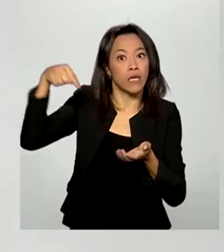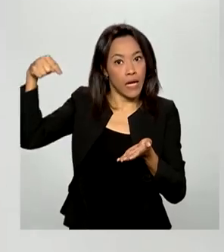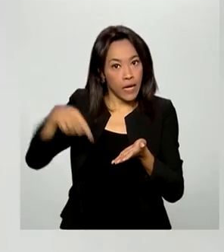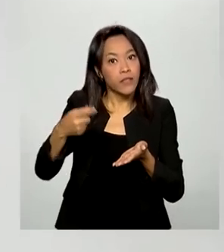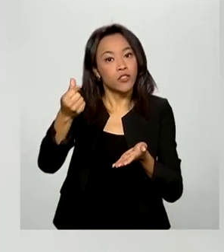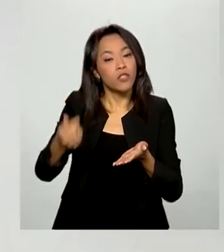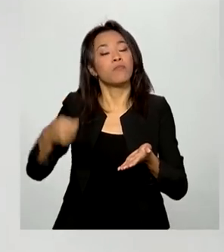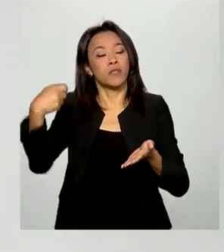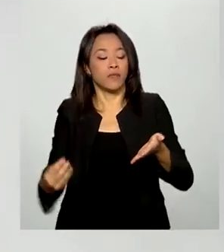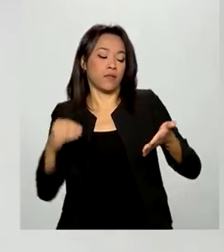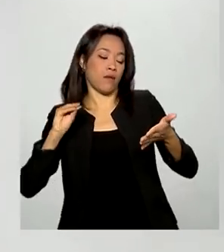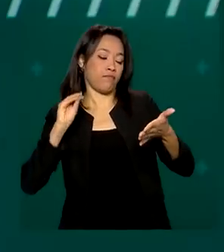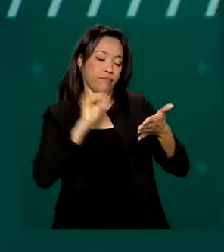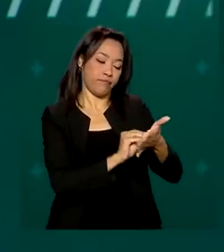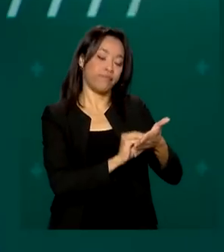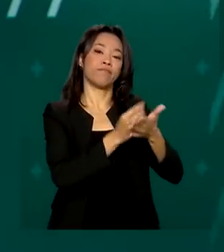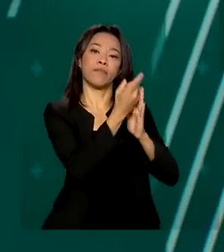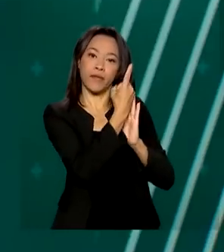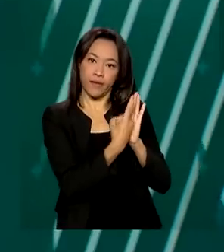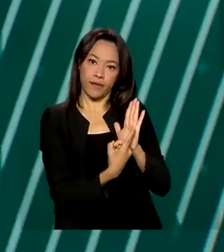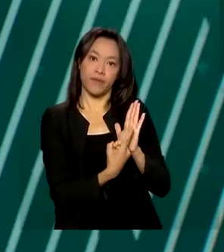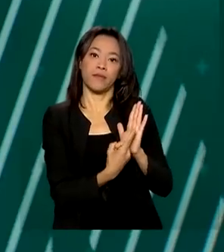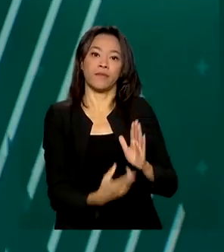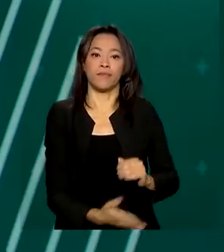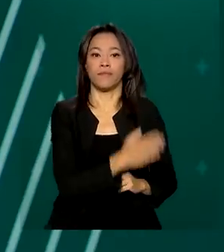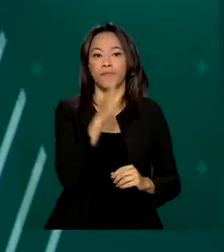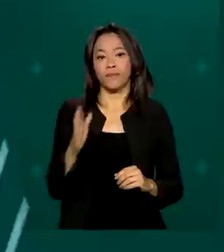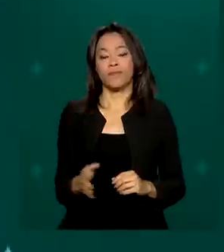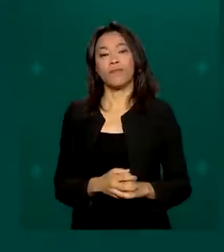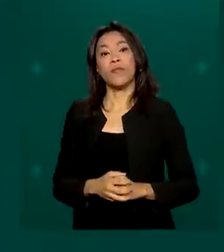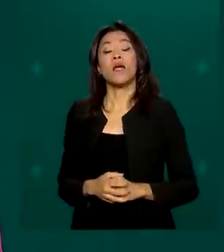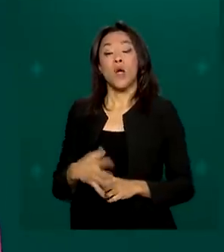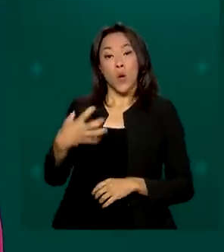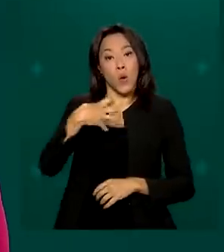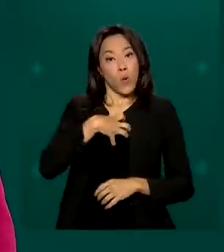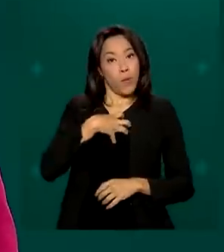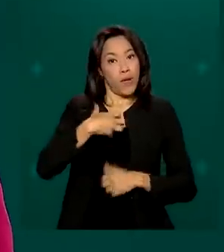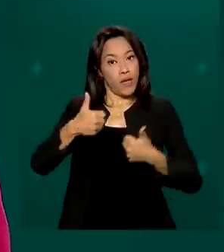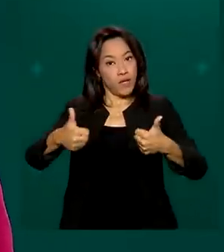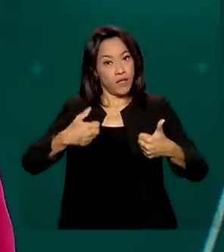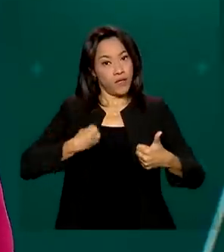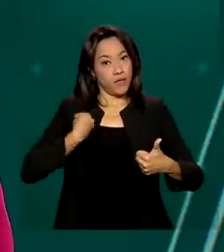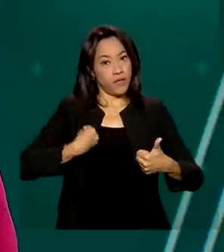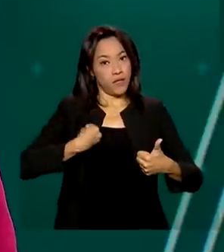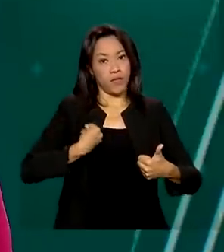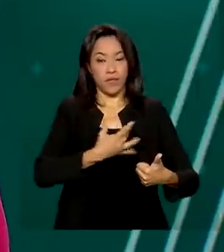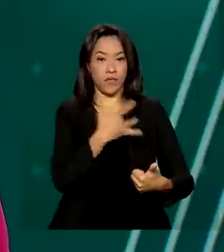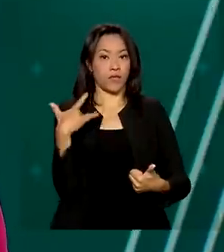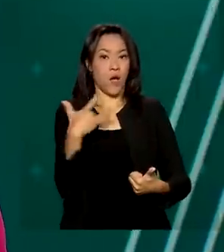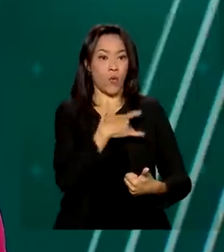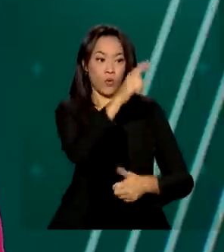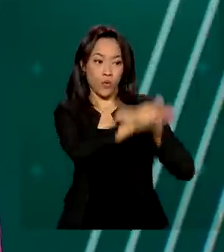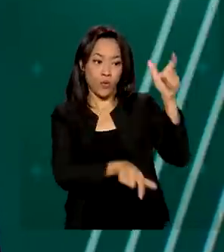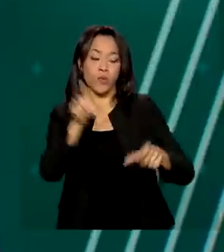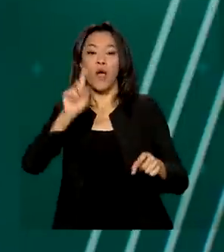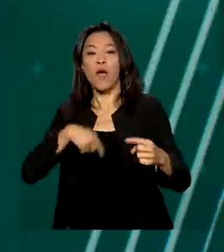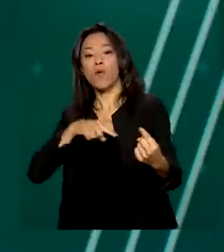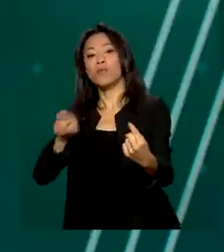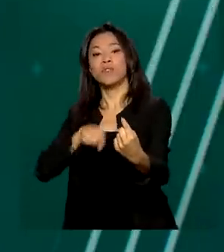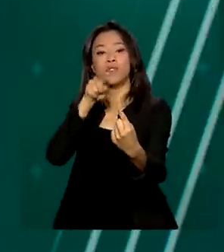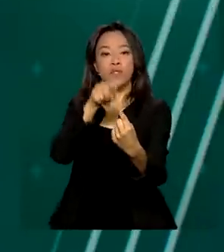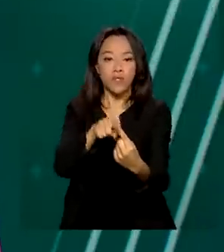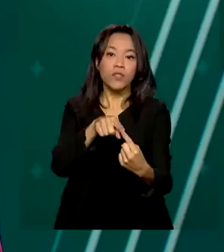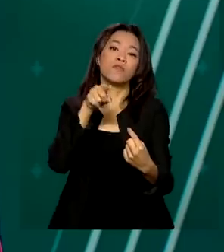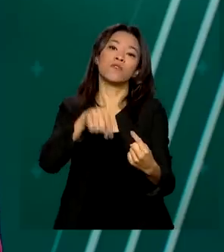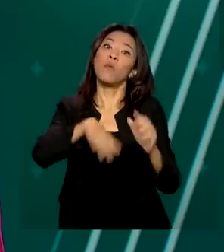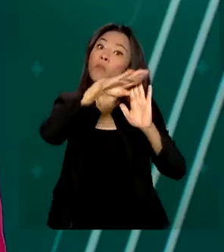a apresentar a declaração de imposto de renda. O bem-estar do trabalhador é a meta de um programa lançado este mês pelo governo federal. O tema